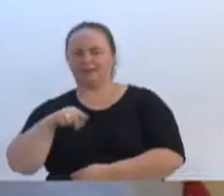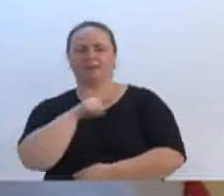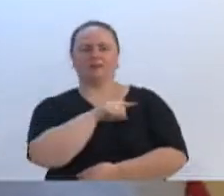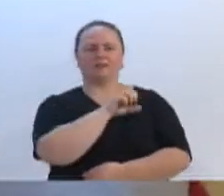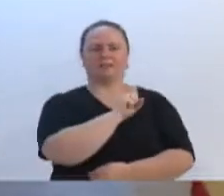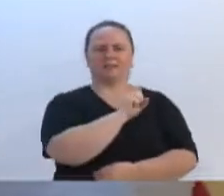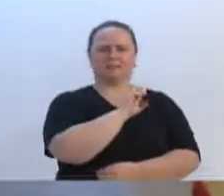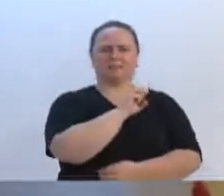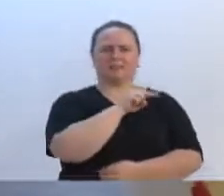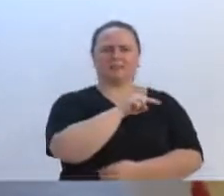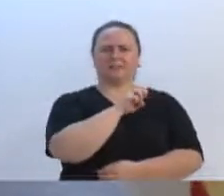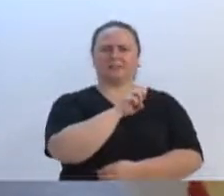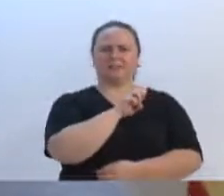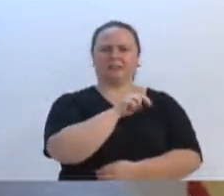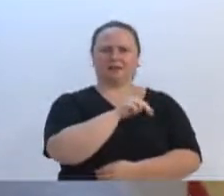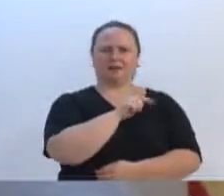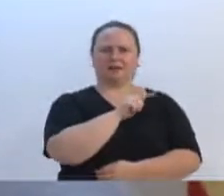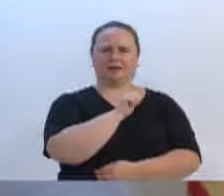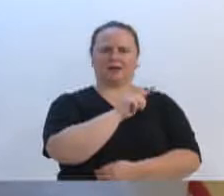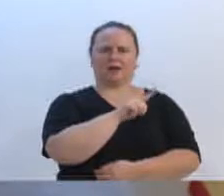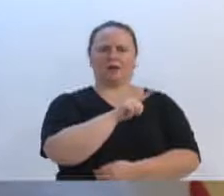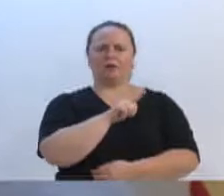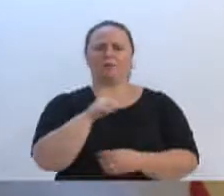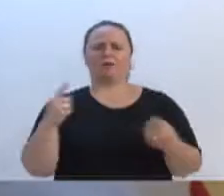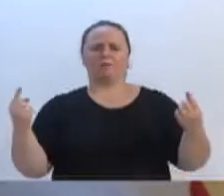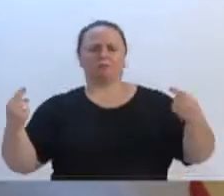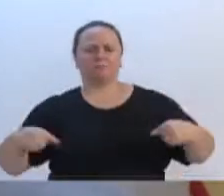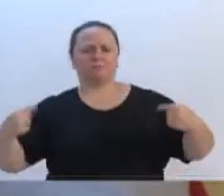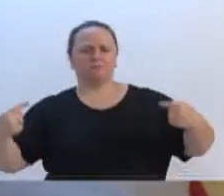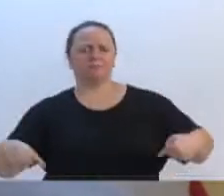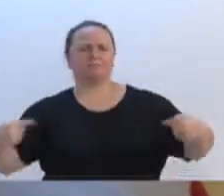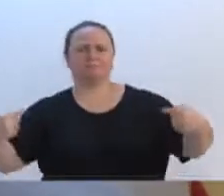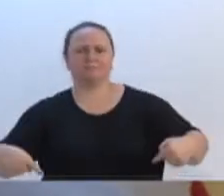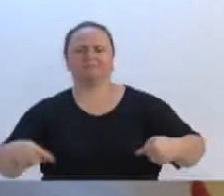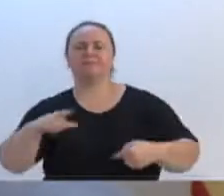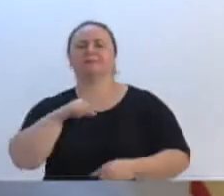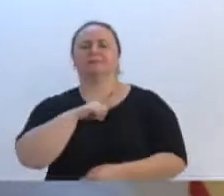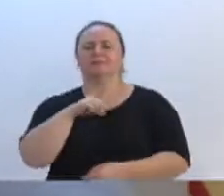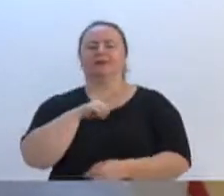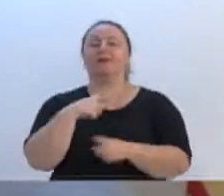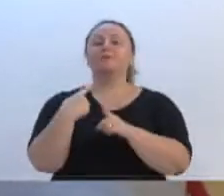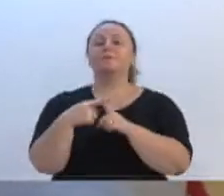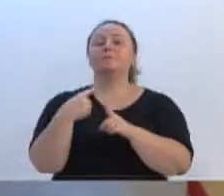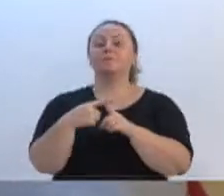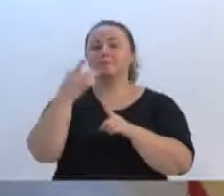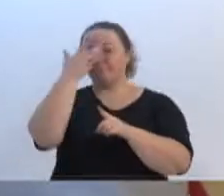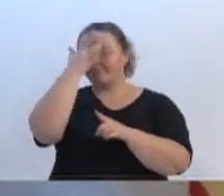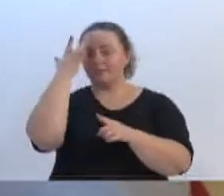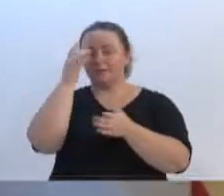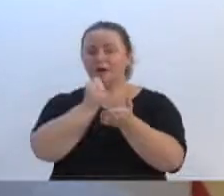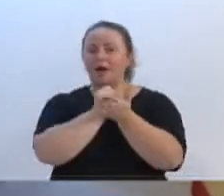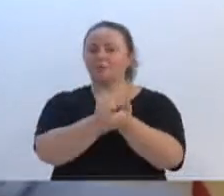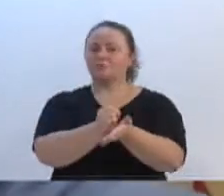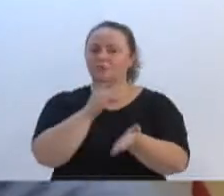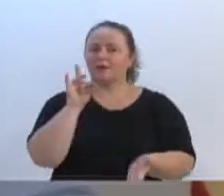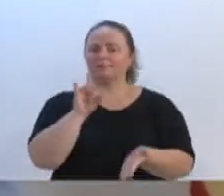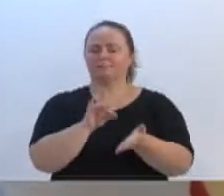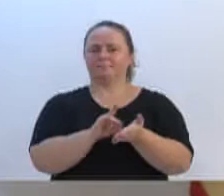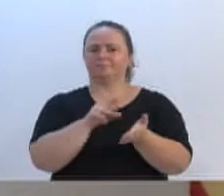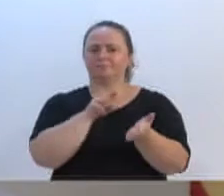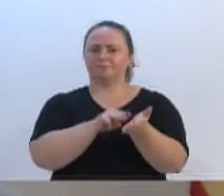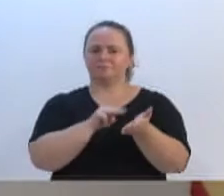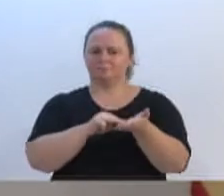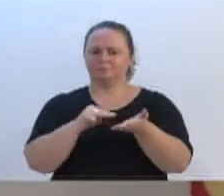versus Red Vidro, uma confraternização para ajudar pessoas que precisam de verdade. E essa parcelada